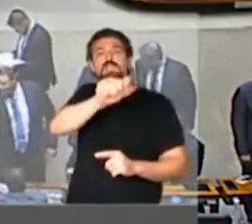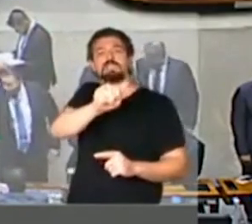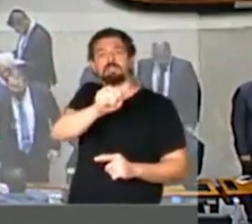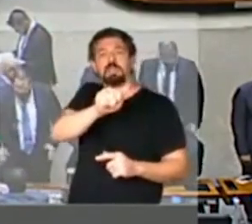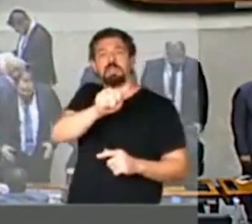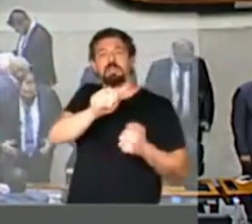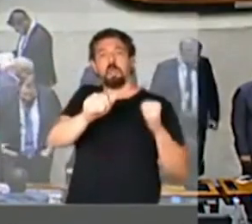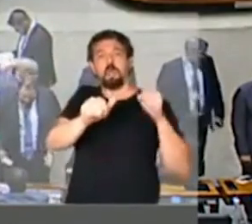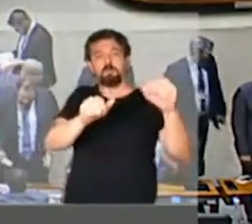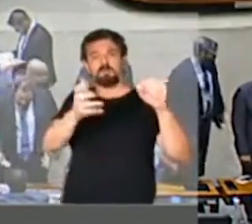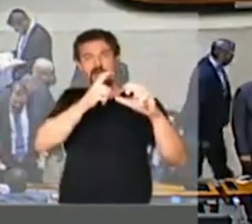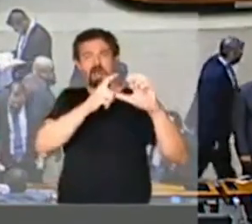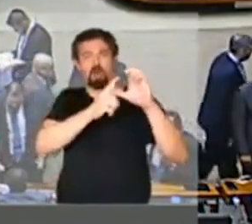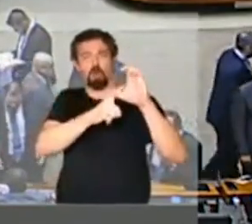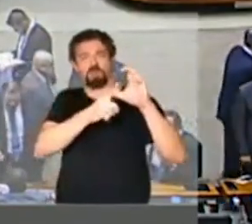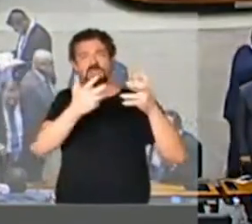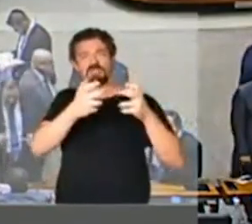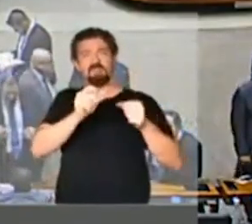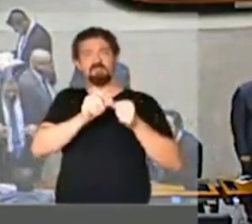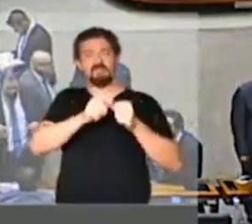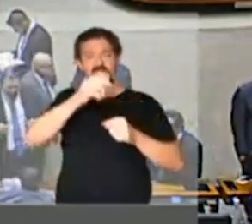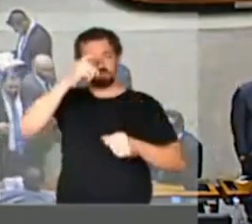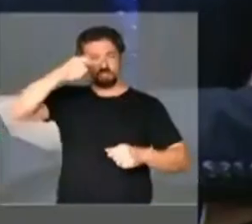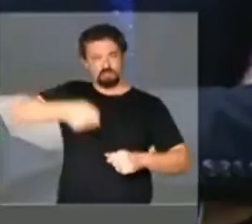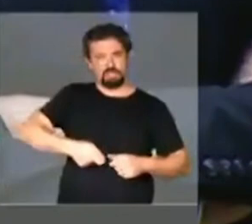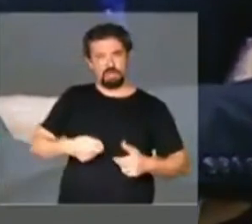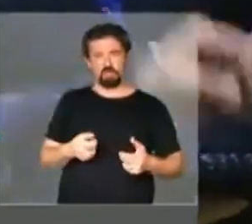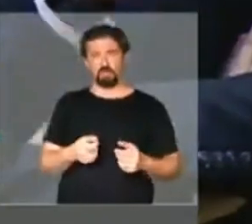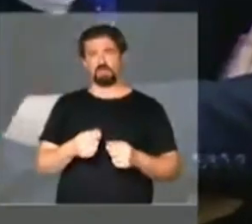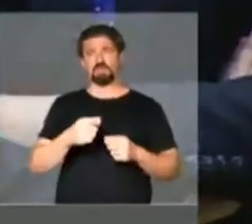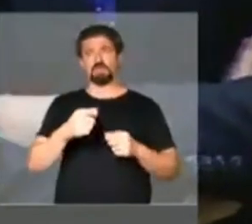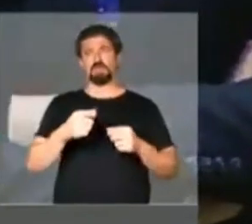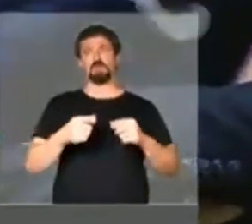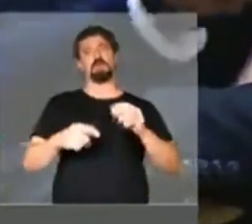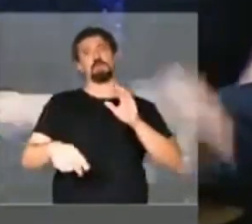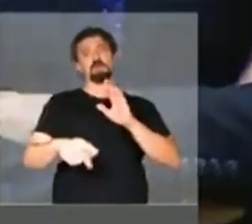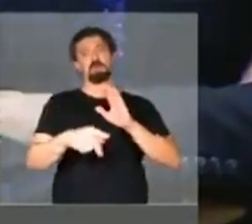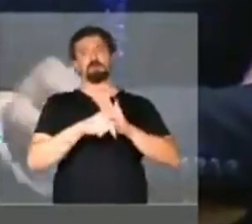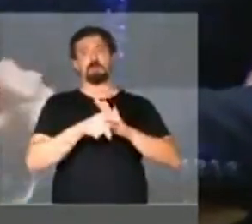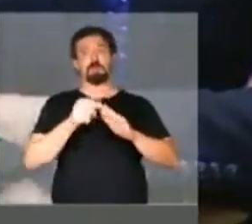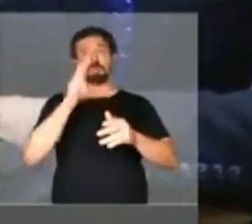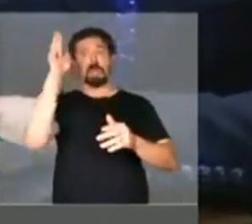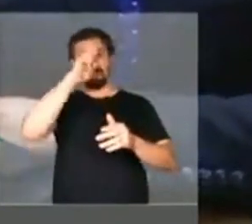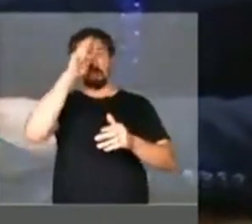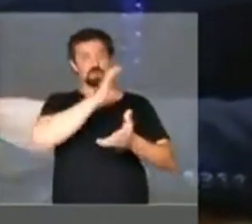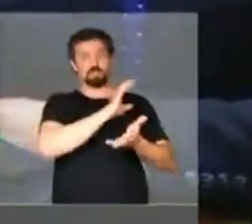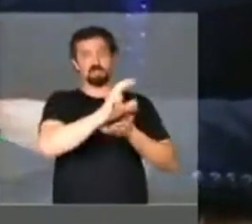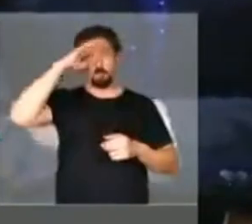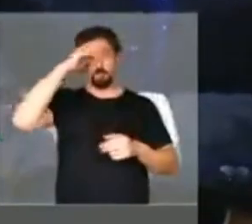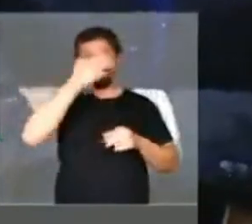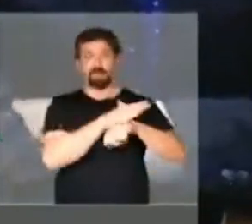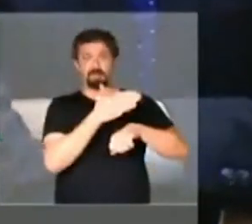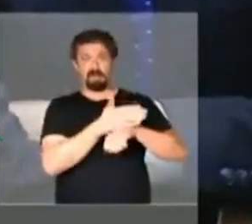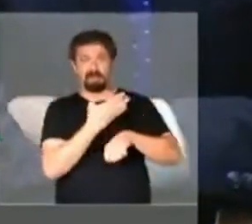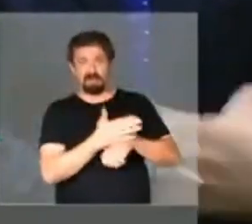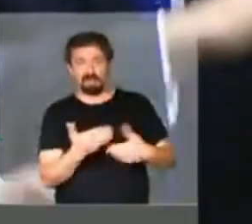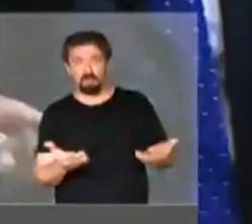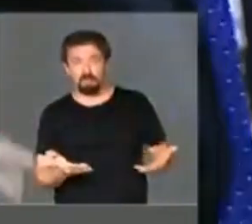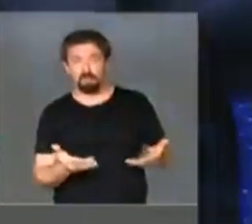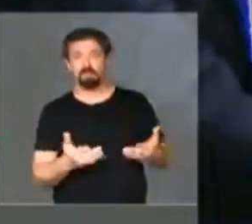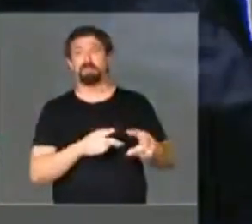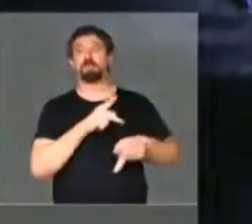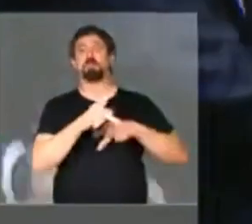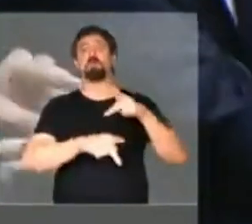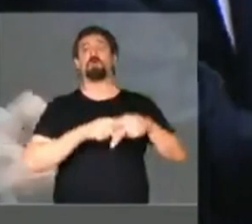tentavam implantar nesse país a ditadura do proletariado. Financiados pela União Soviética, treinados em Cuba. E naquele momento